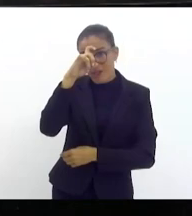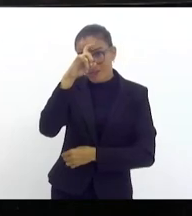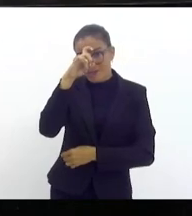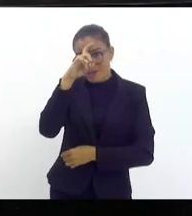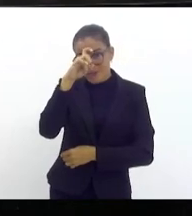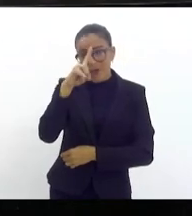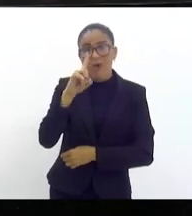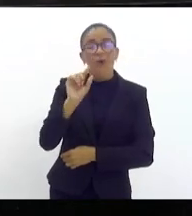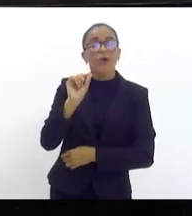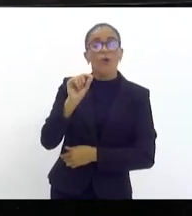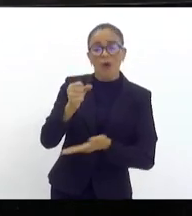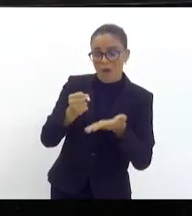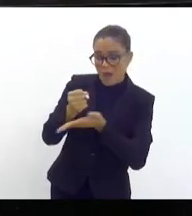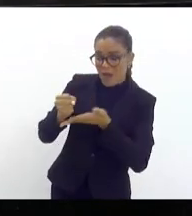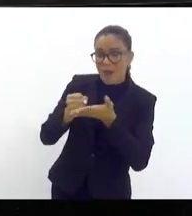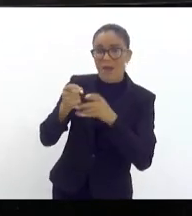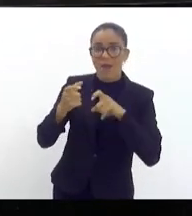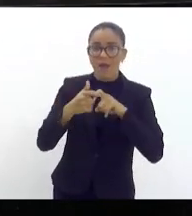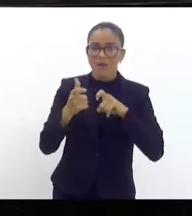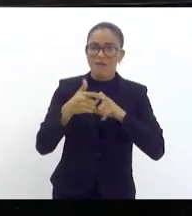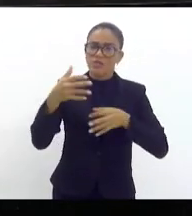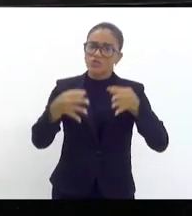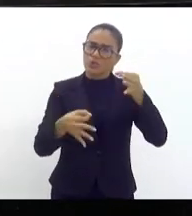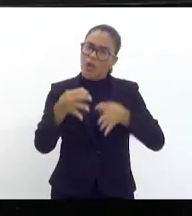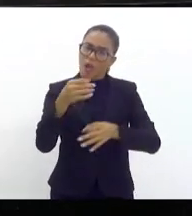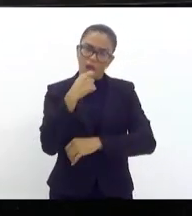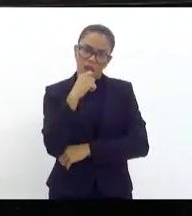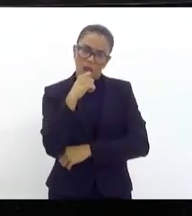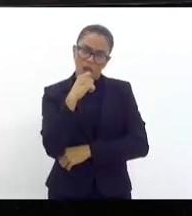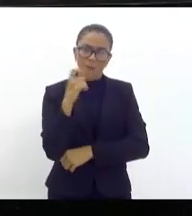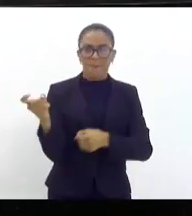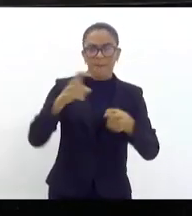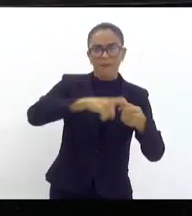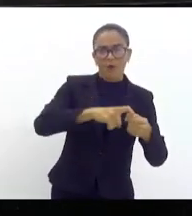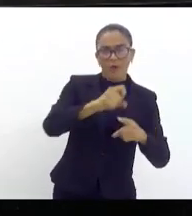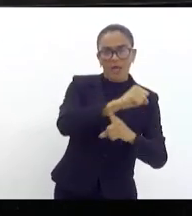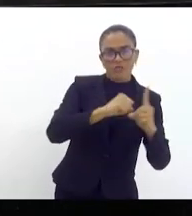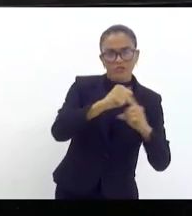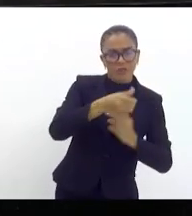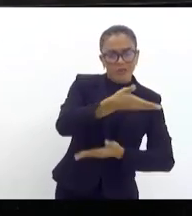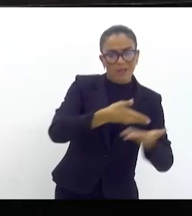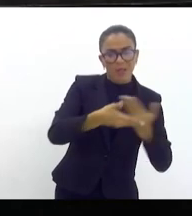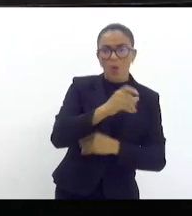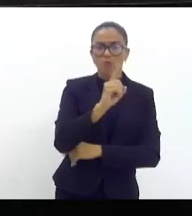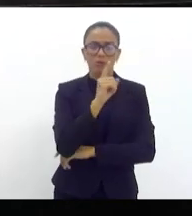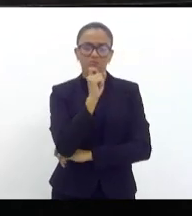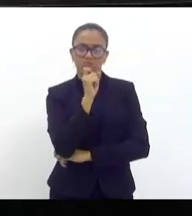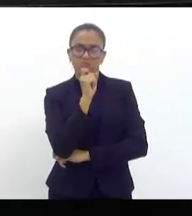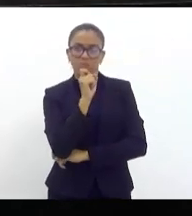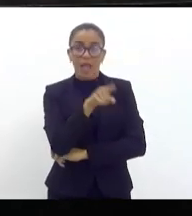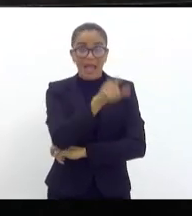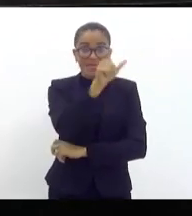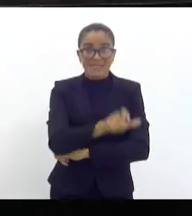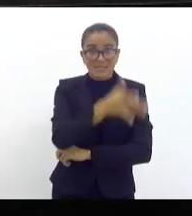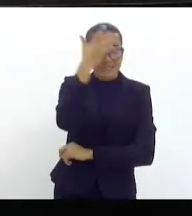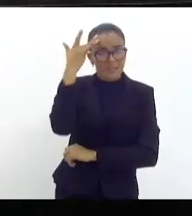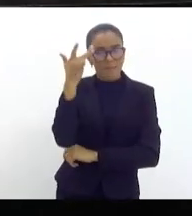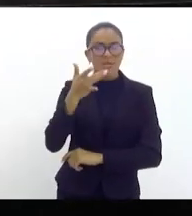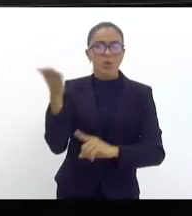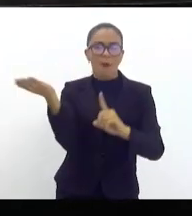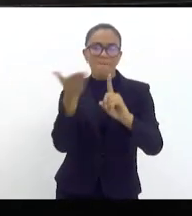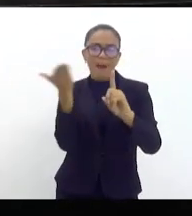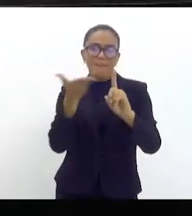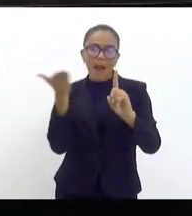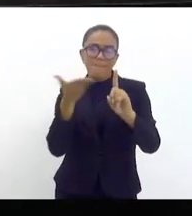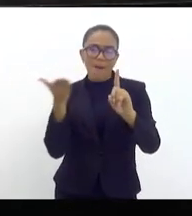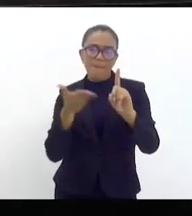uma base de médico irá julgar se ele pode ser ressocializado ou não na sociedade. Um cara desse que esquarteja, que